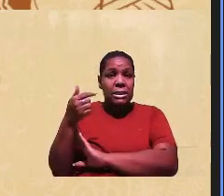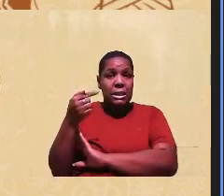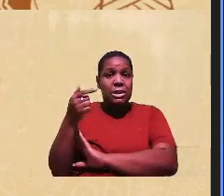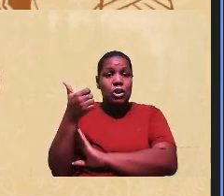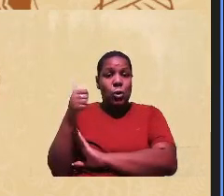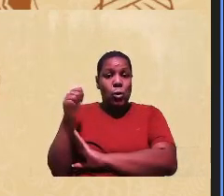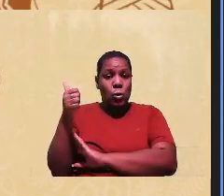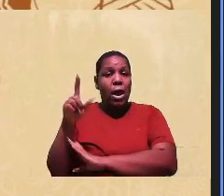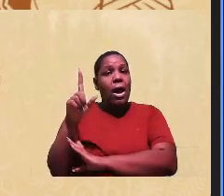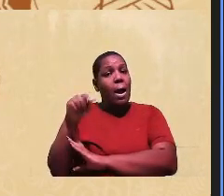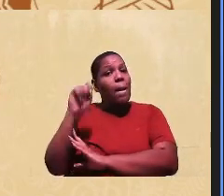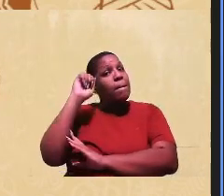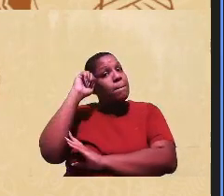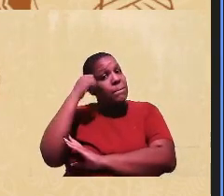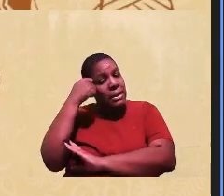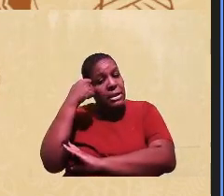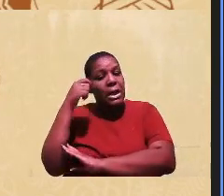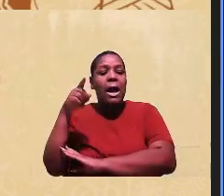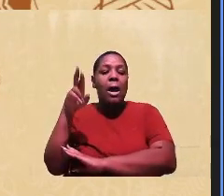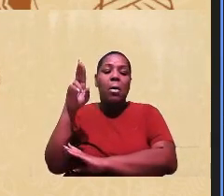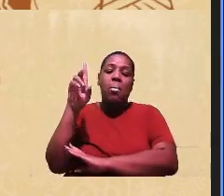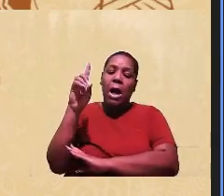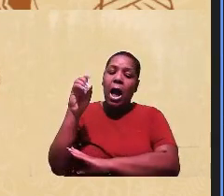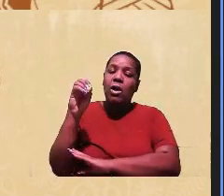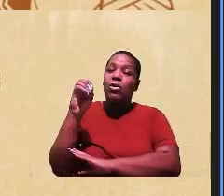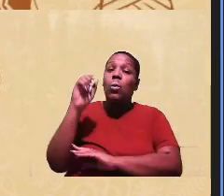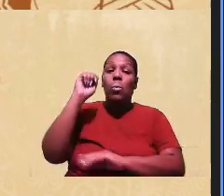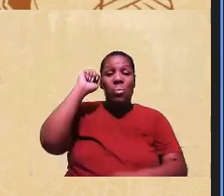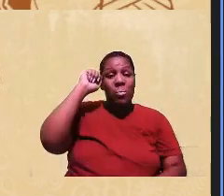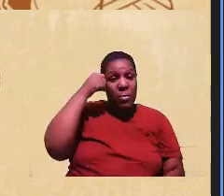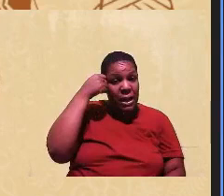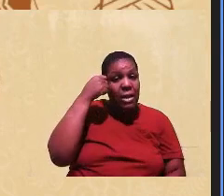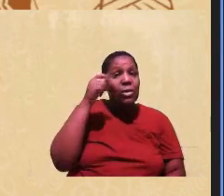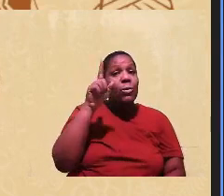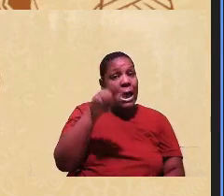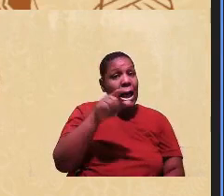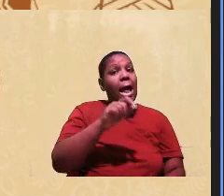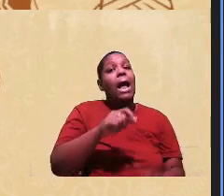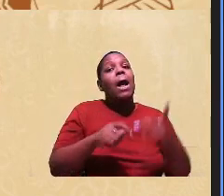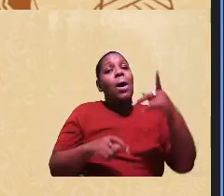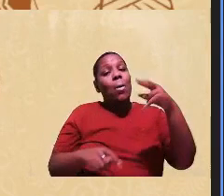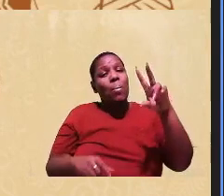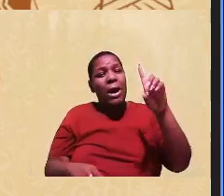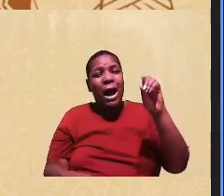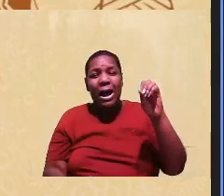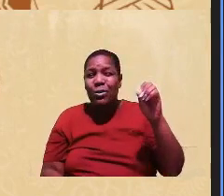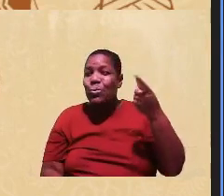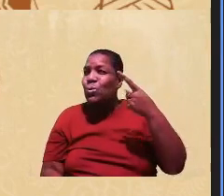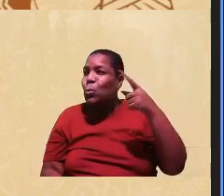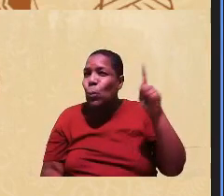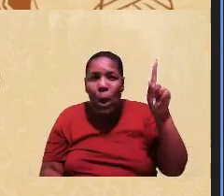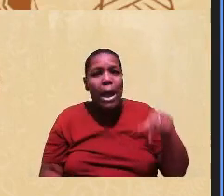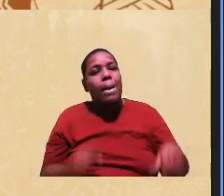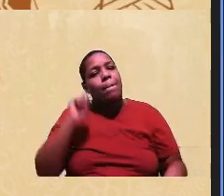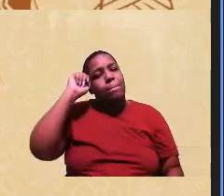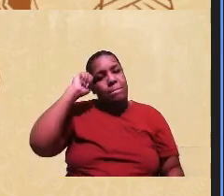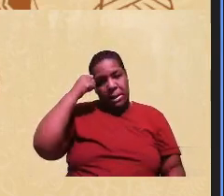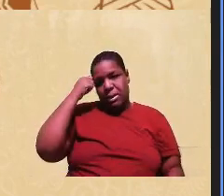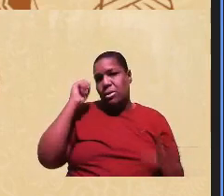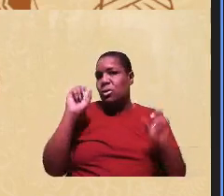preto e pardo. E preto é preto, e pardo é pardo, e pardo não é preto, né. Então,